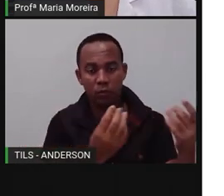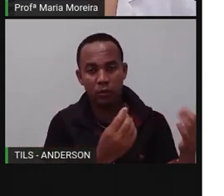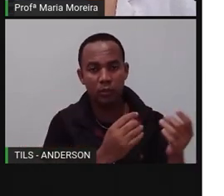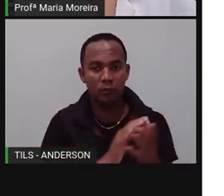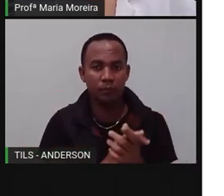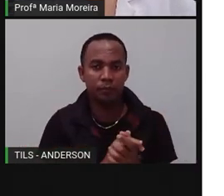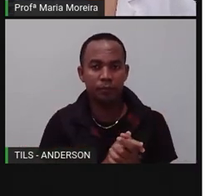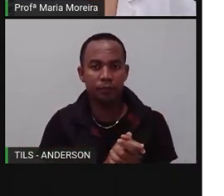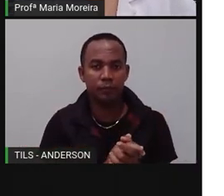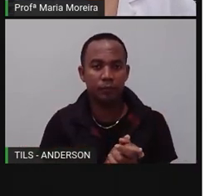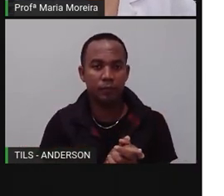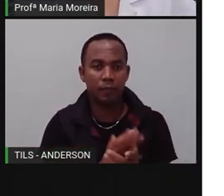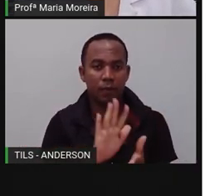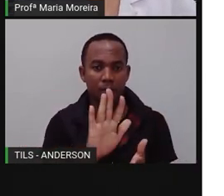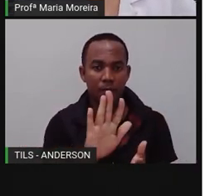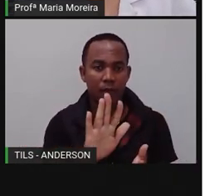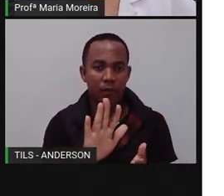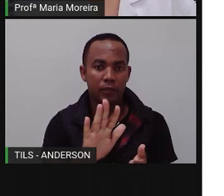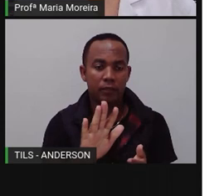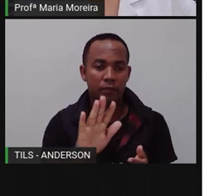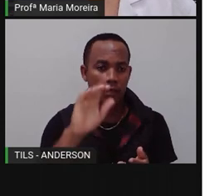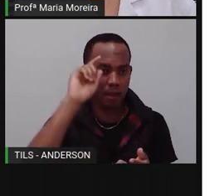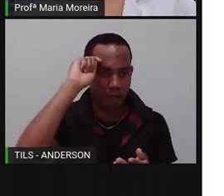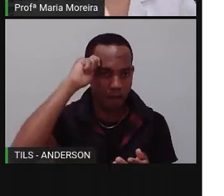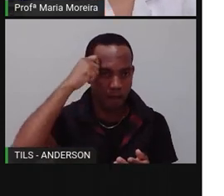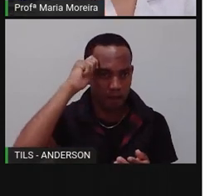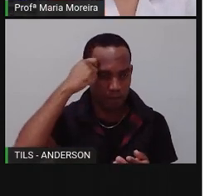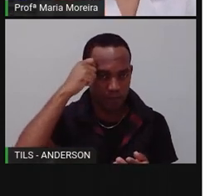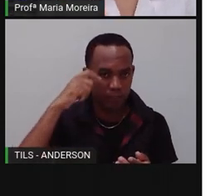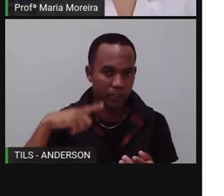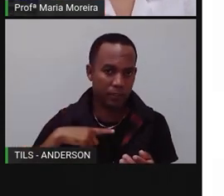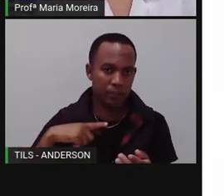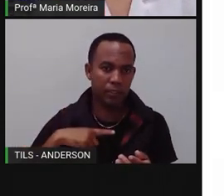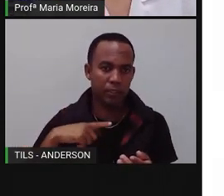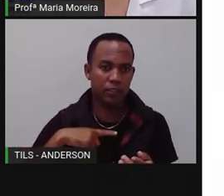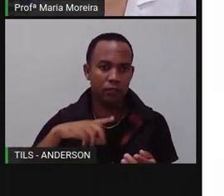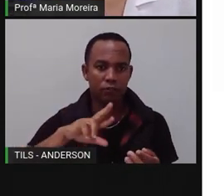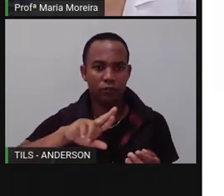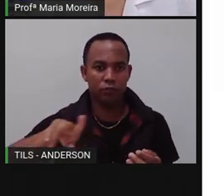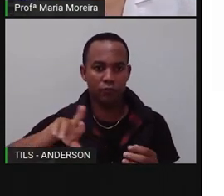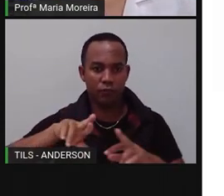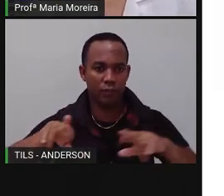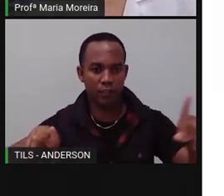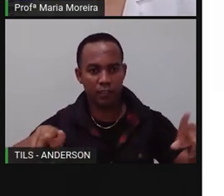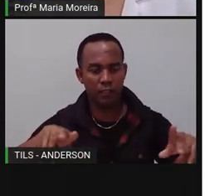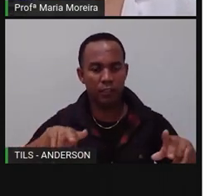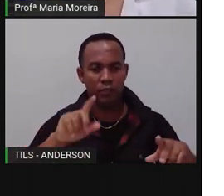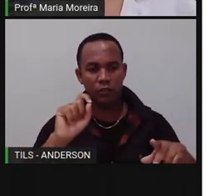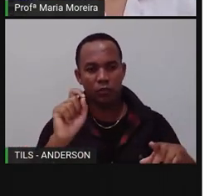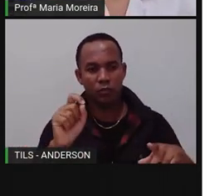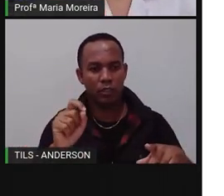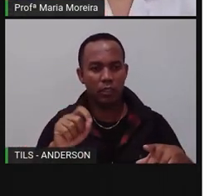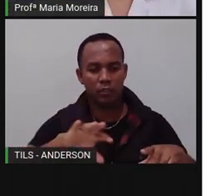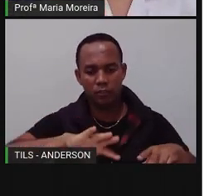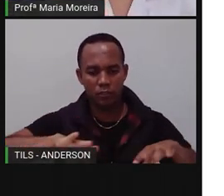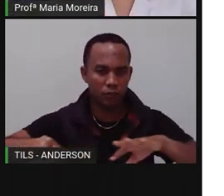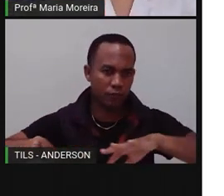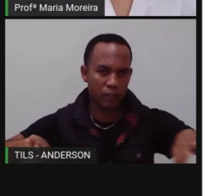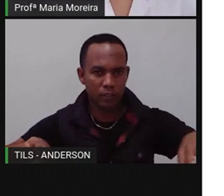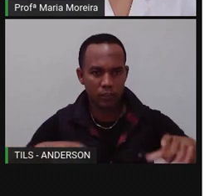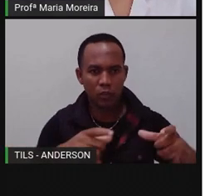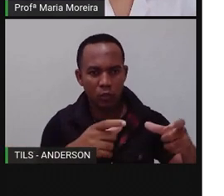milhão de habitantes. Mas, né? A África apresenta uma distribuição desigual da população. Ou seja, vão existir